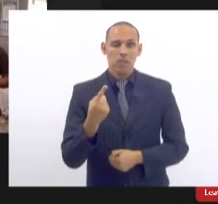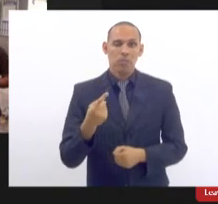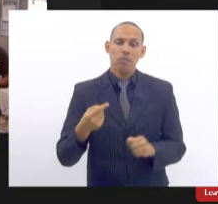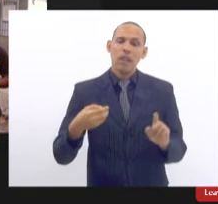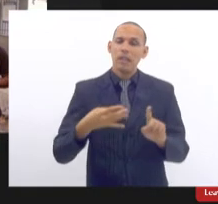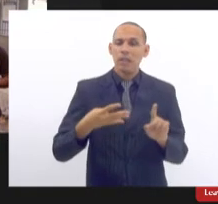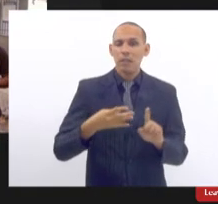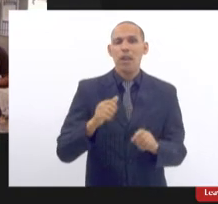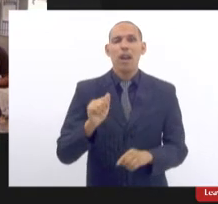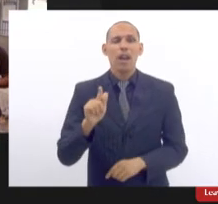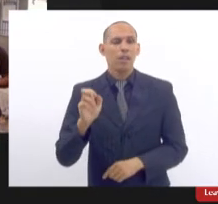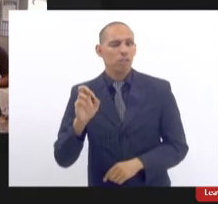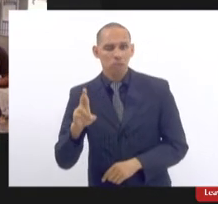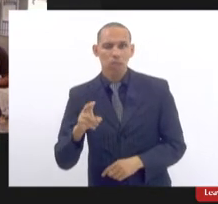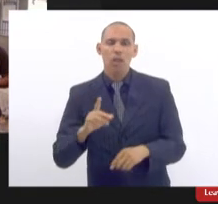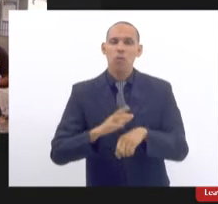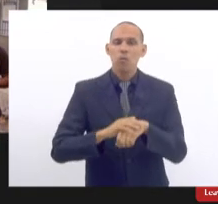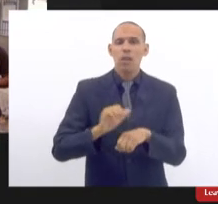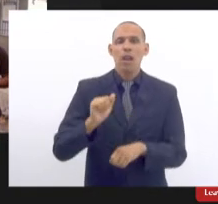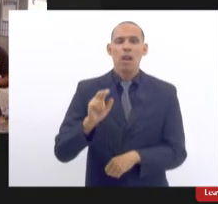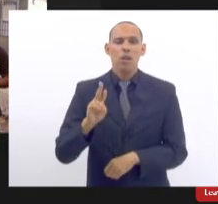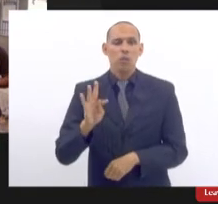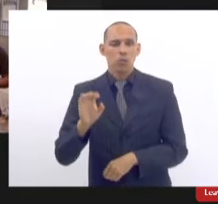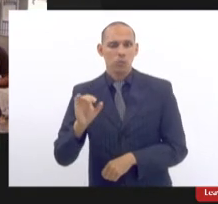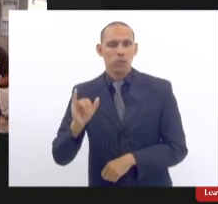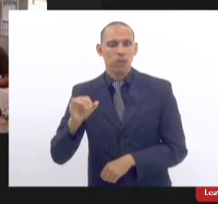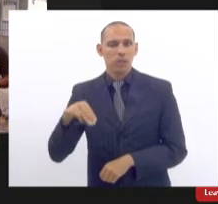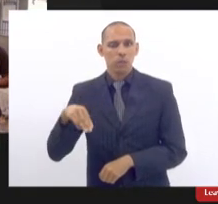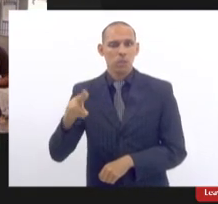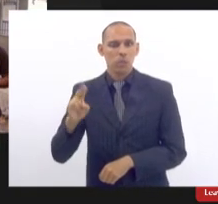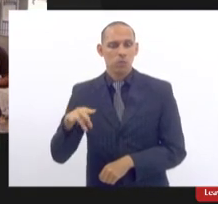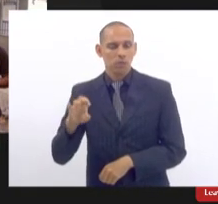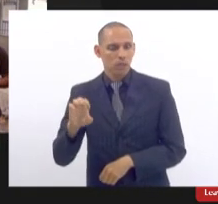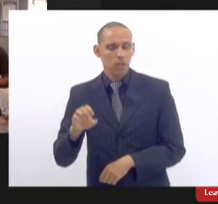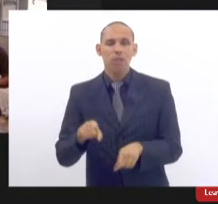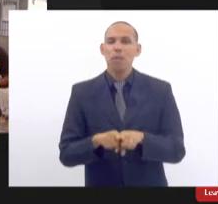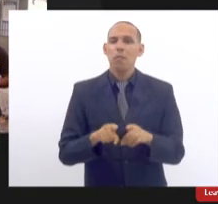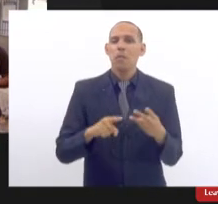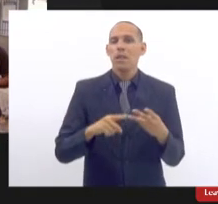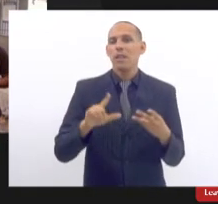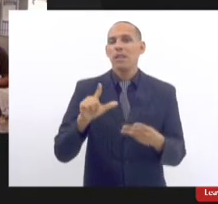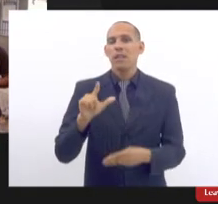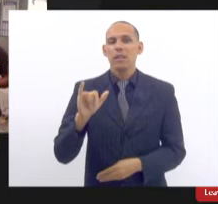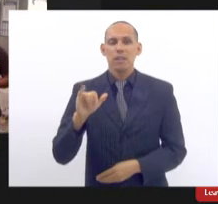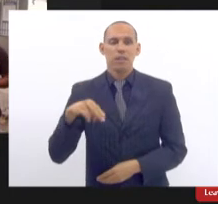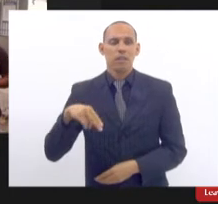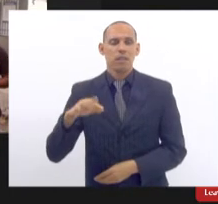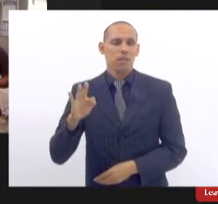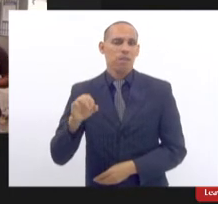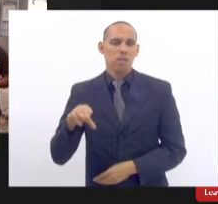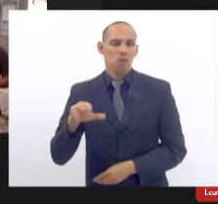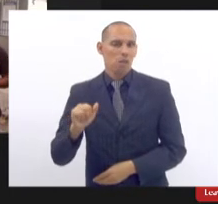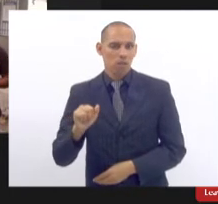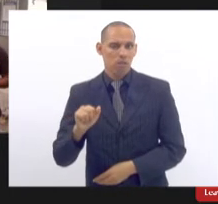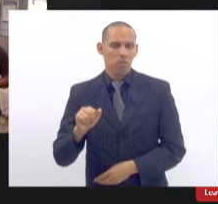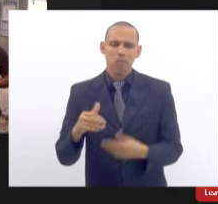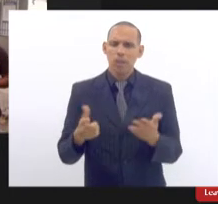ágea doença autoimune linfoma quer dizer a lei um um um